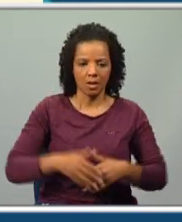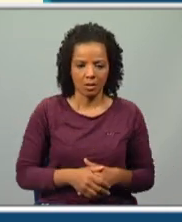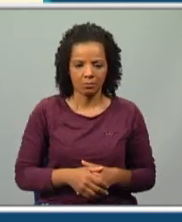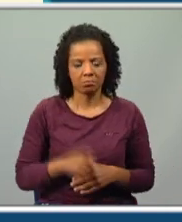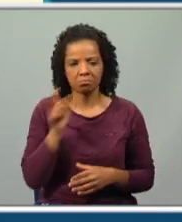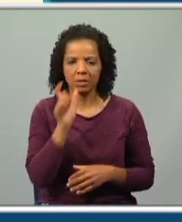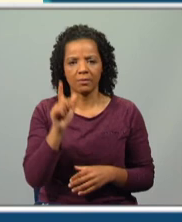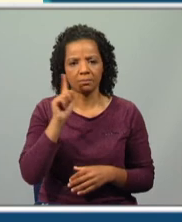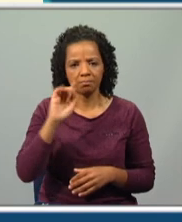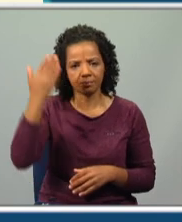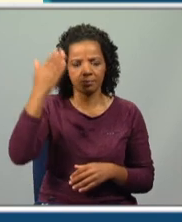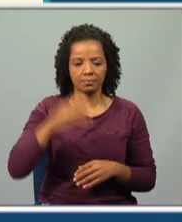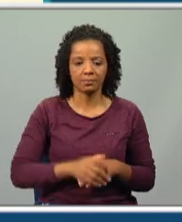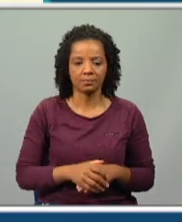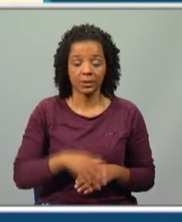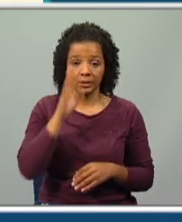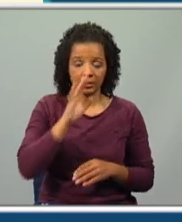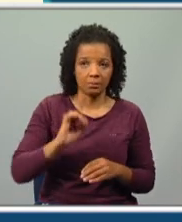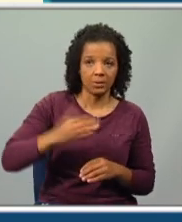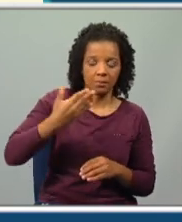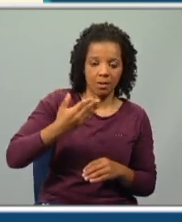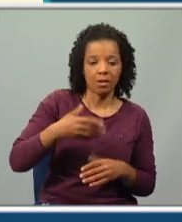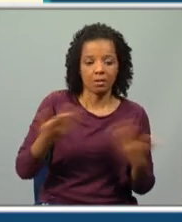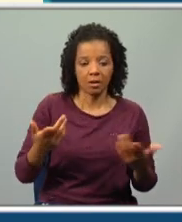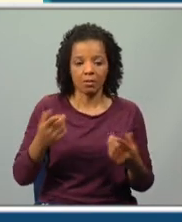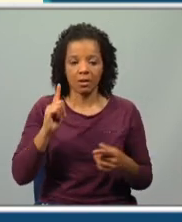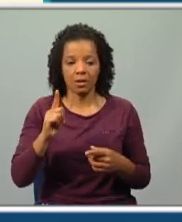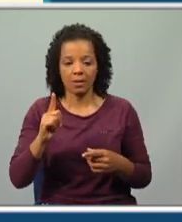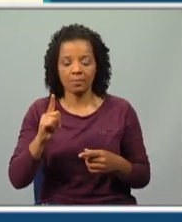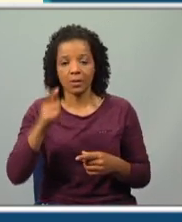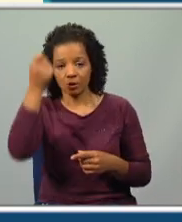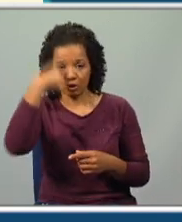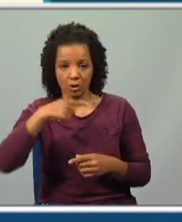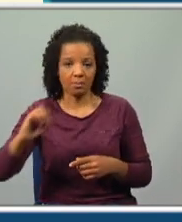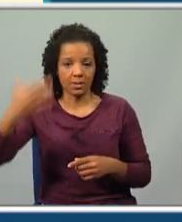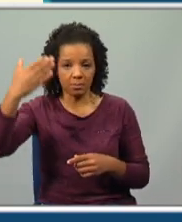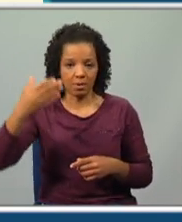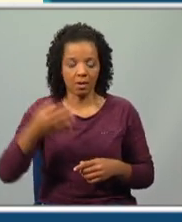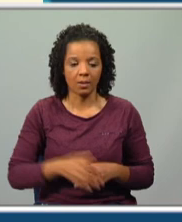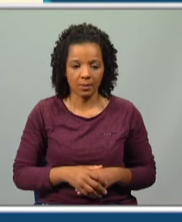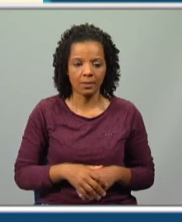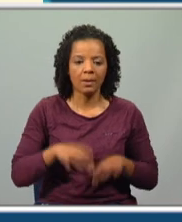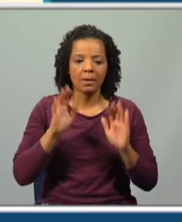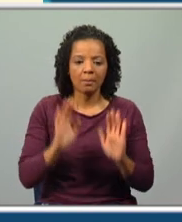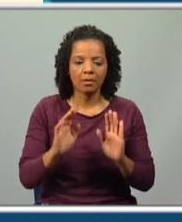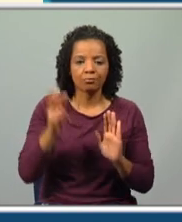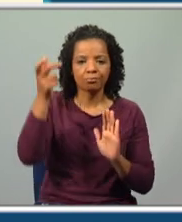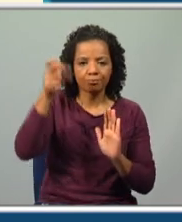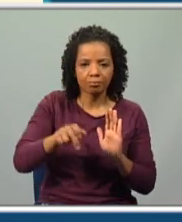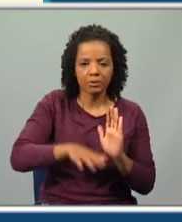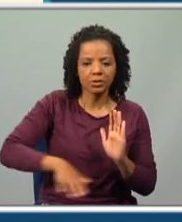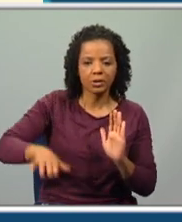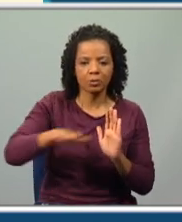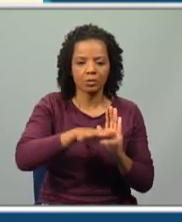determinante. Será, portanto, se tem um papel determinante, a protagonista. No entanto, ela não surge na